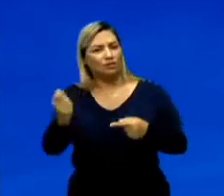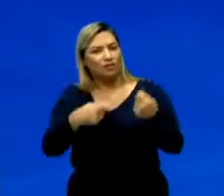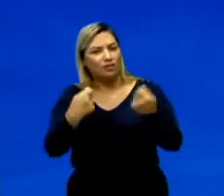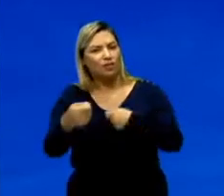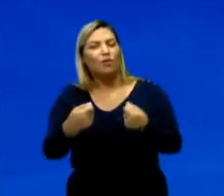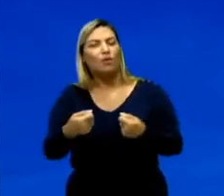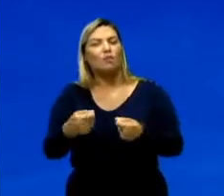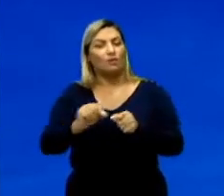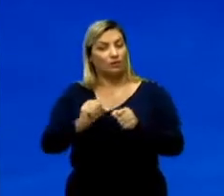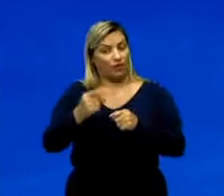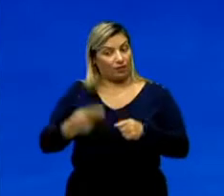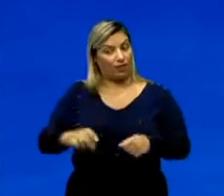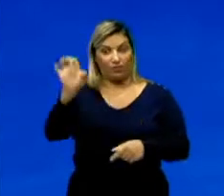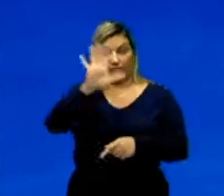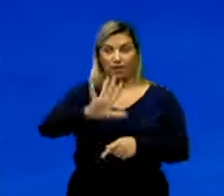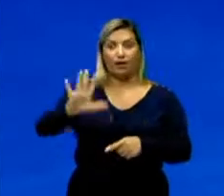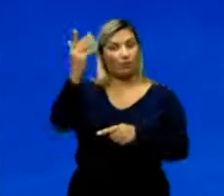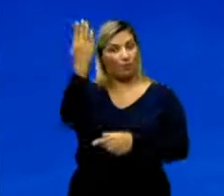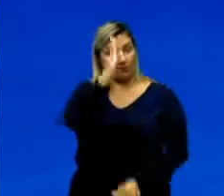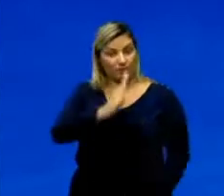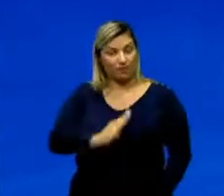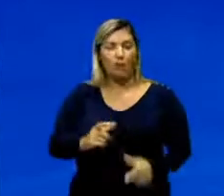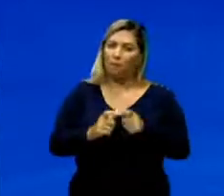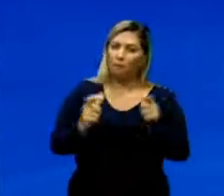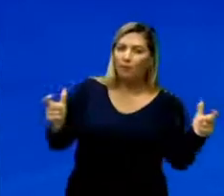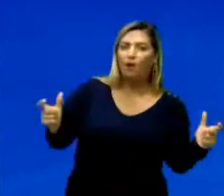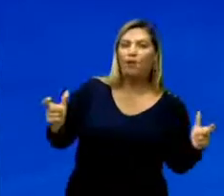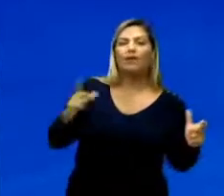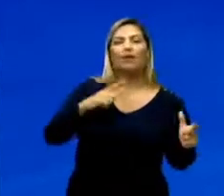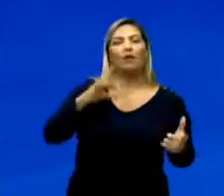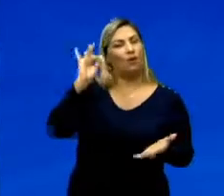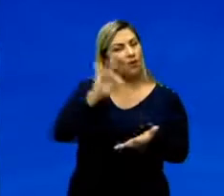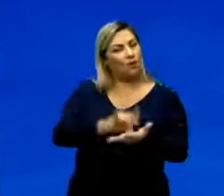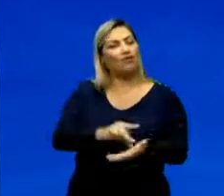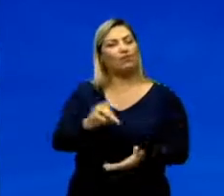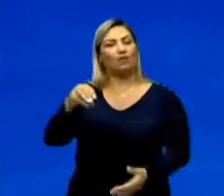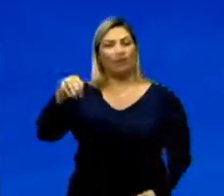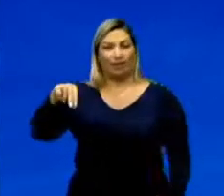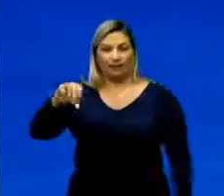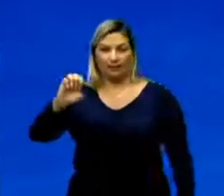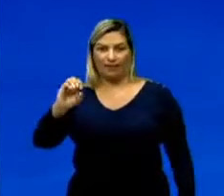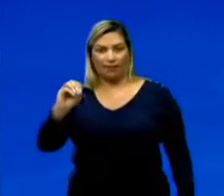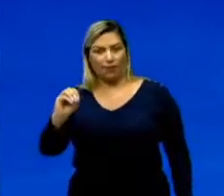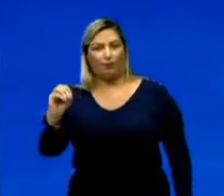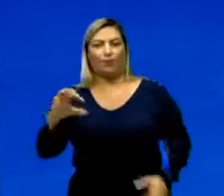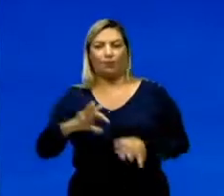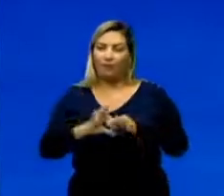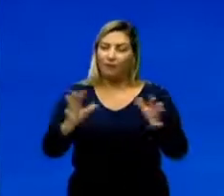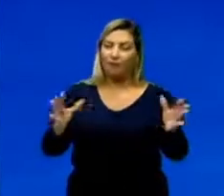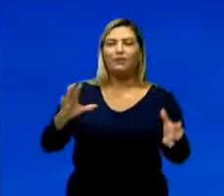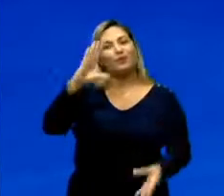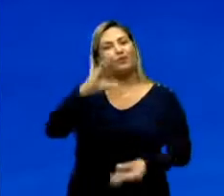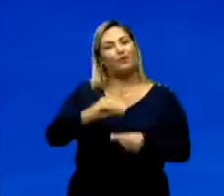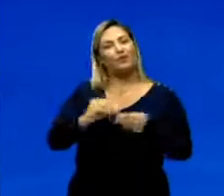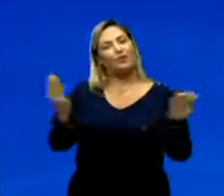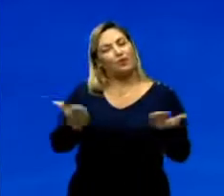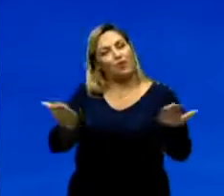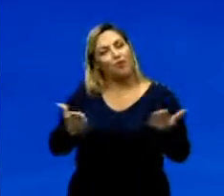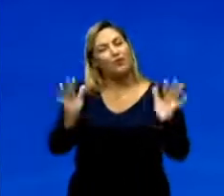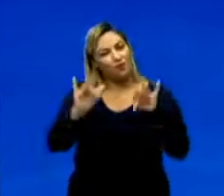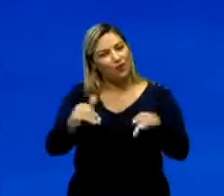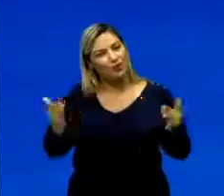produzidas pelo Estado brasileiro, na sua maioria das vezes, são de origens neoliberais. Tá bom? Encerramos por aqui.